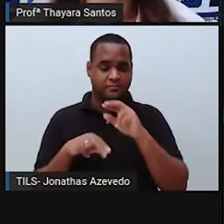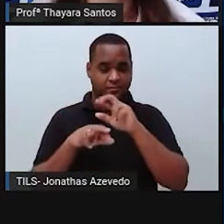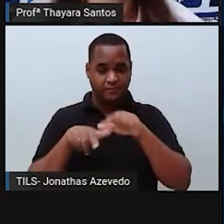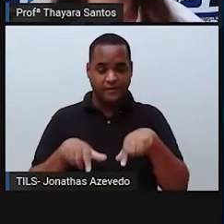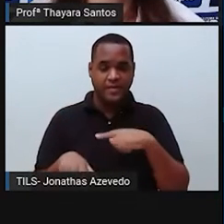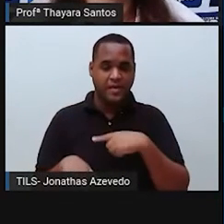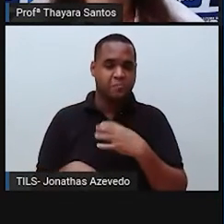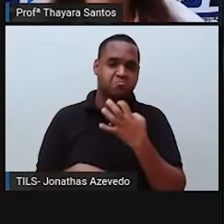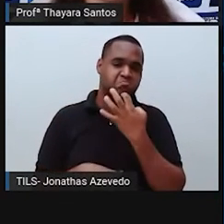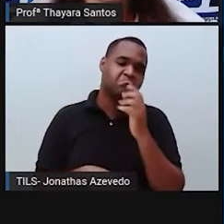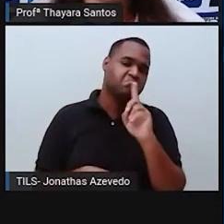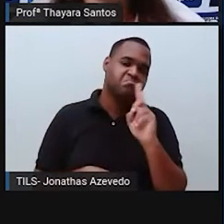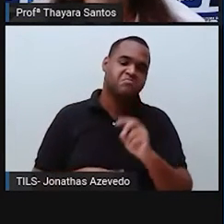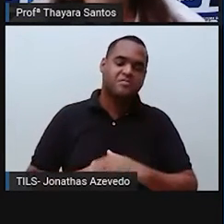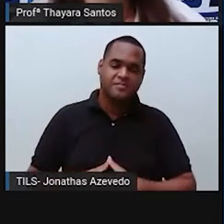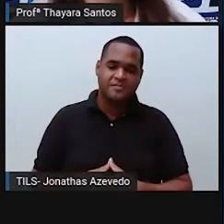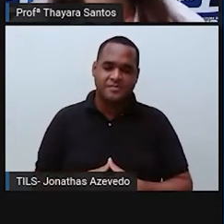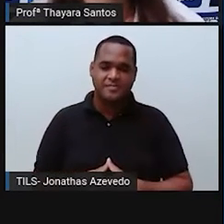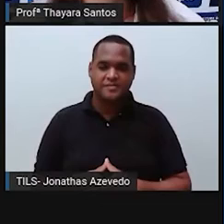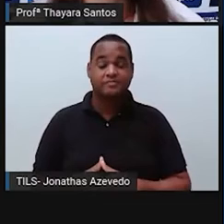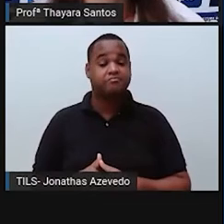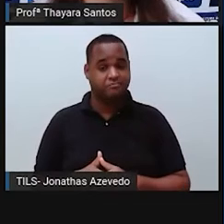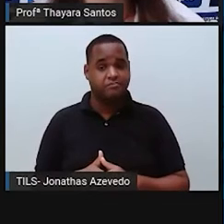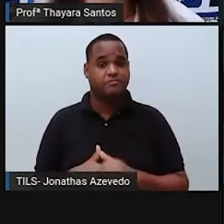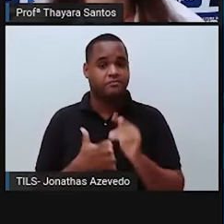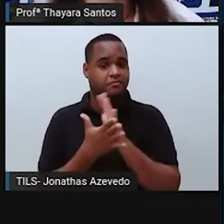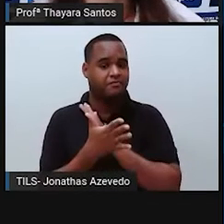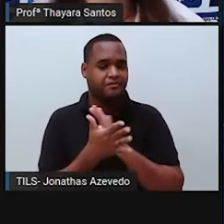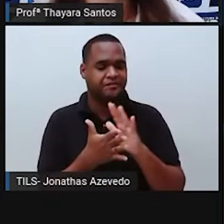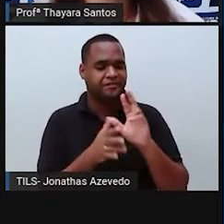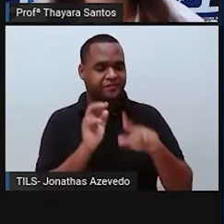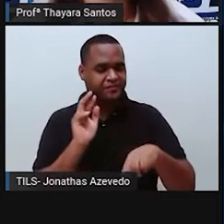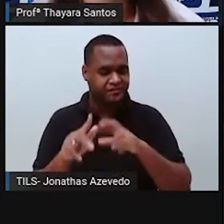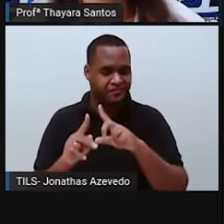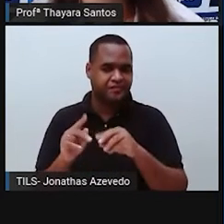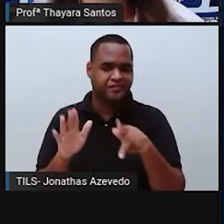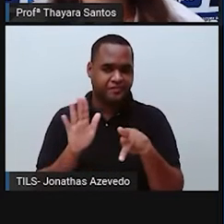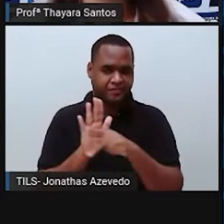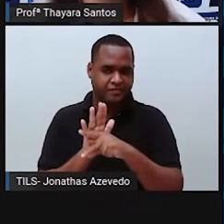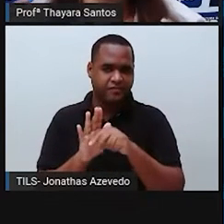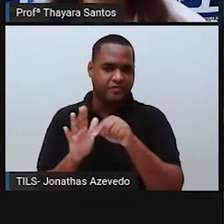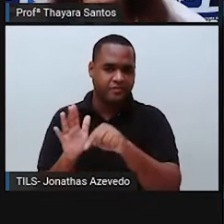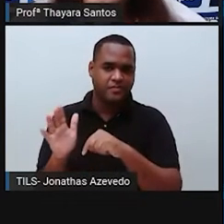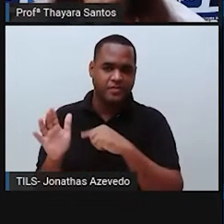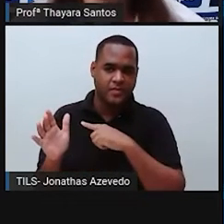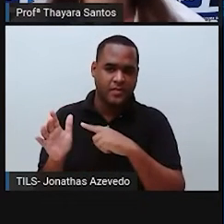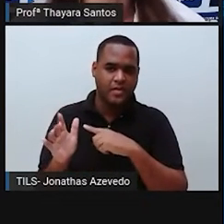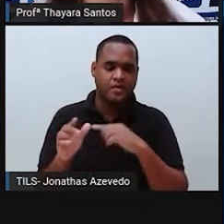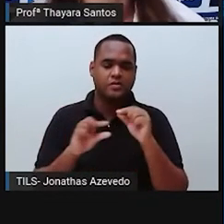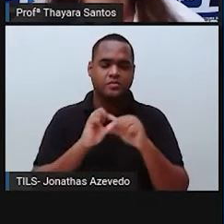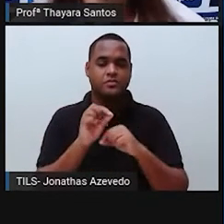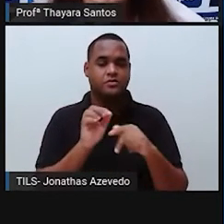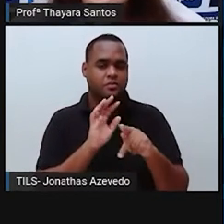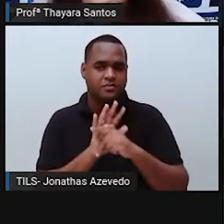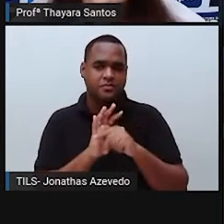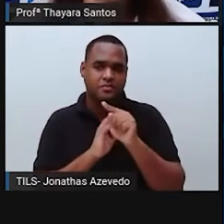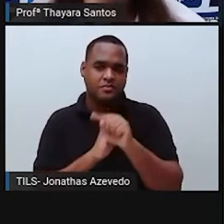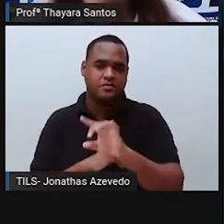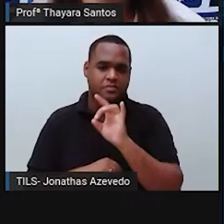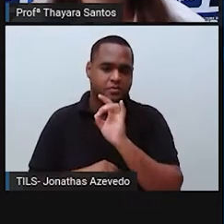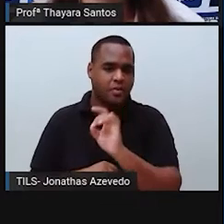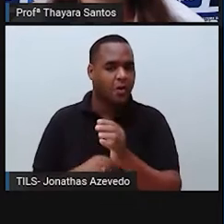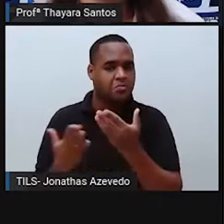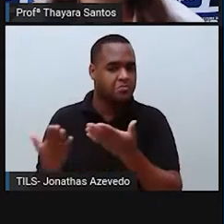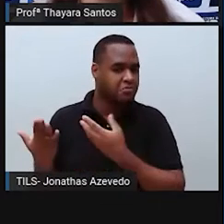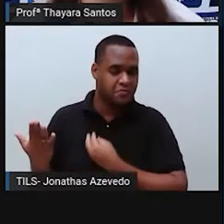espécies ainda que são desconhecidas. E tem algumas espécies que são nativas da região. Elas são específicas de lá. Só existem